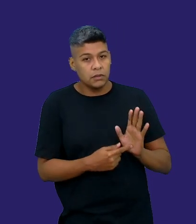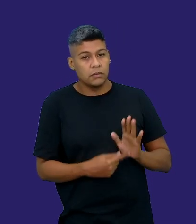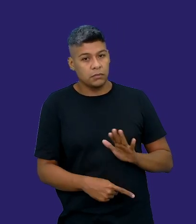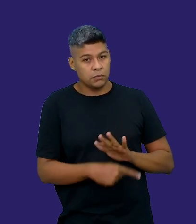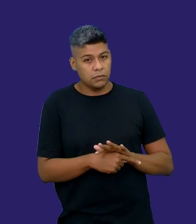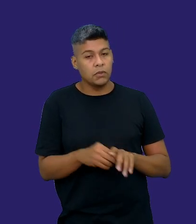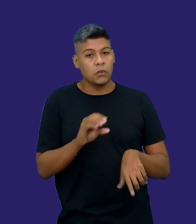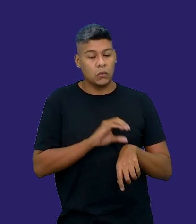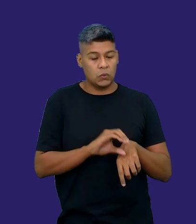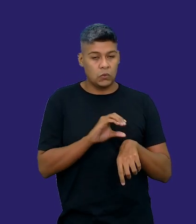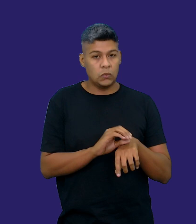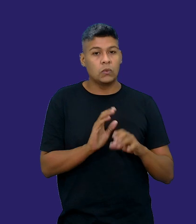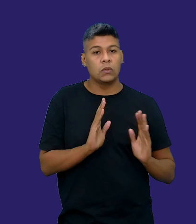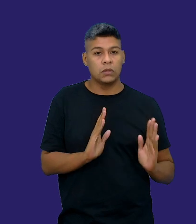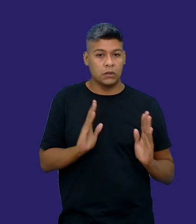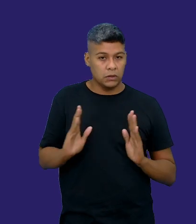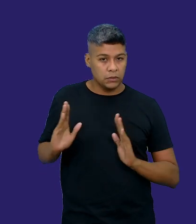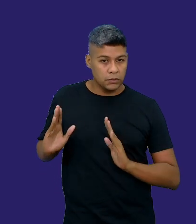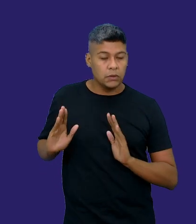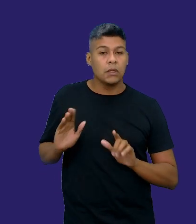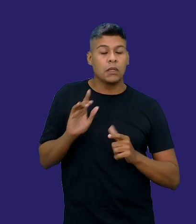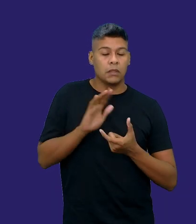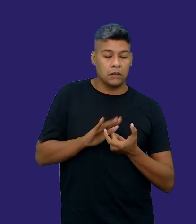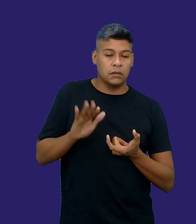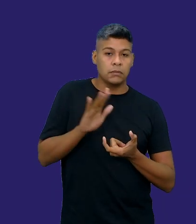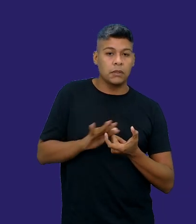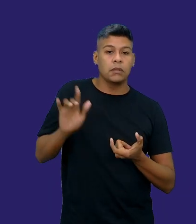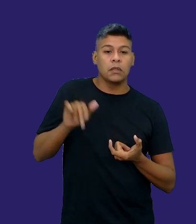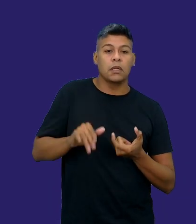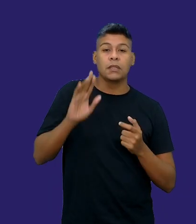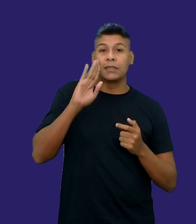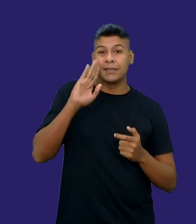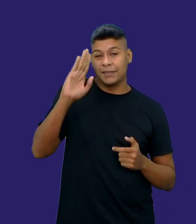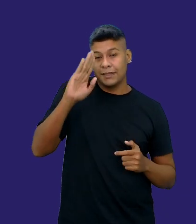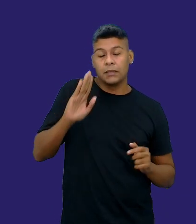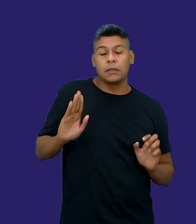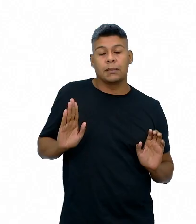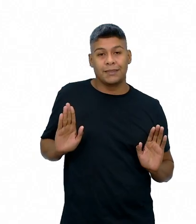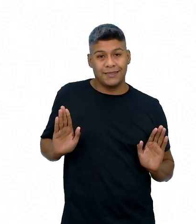formação de etapa, em que o letramento é o tema central.